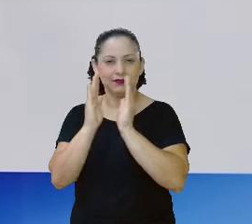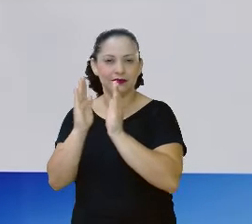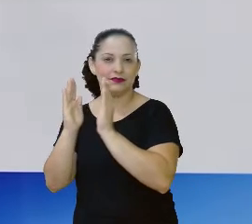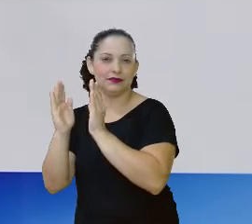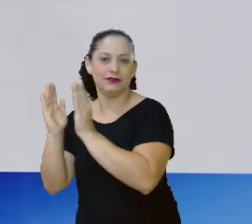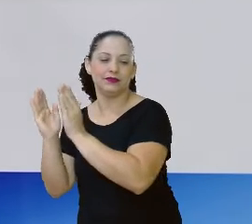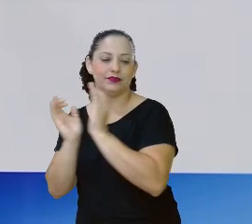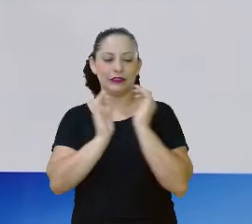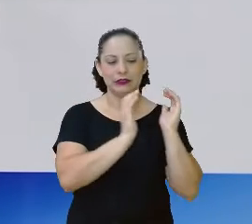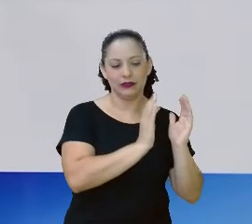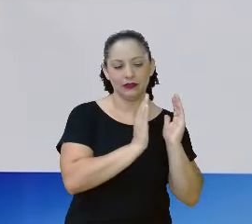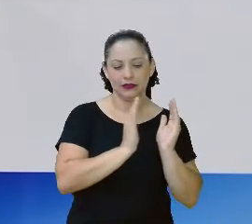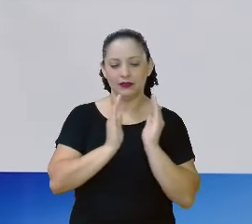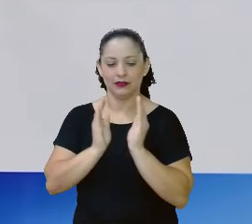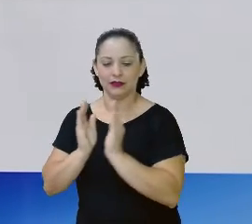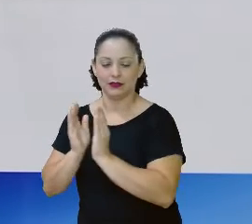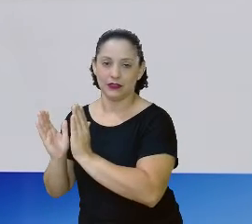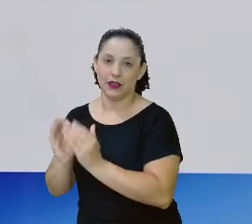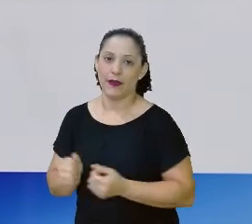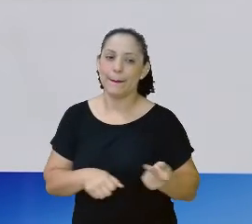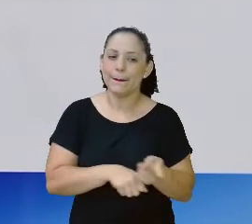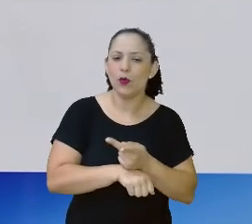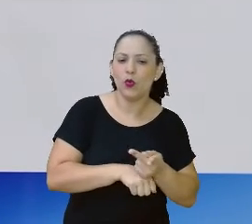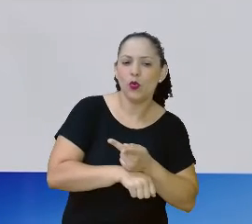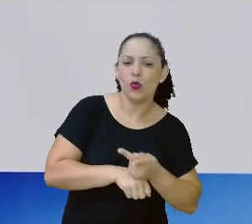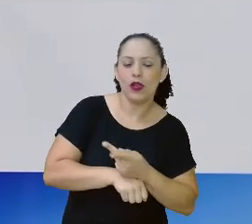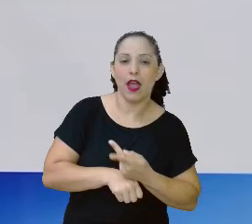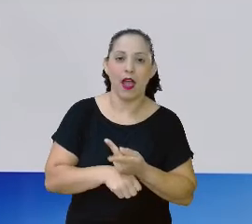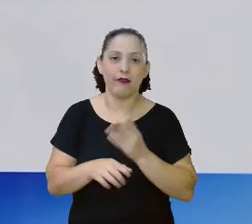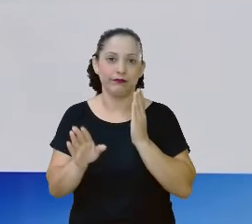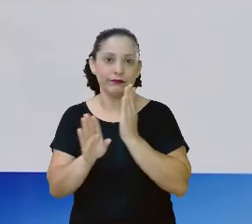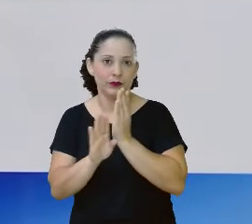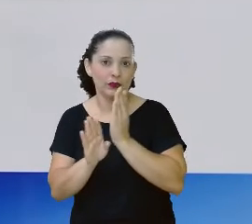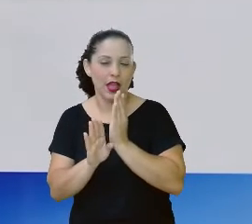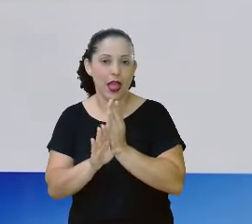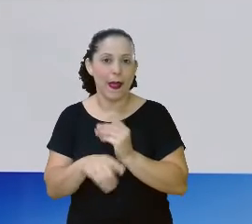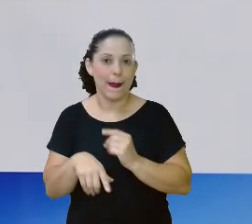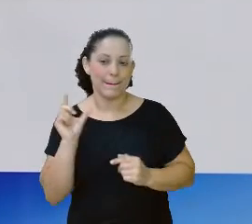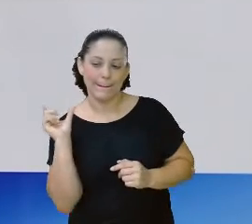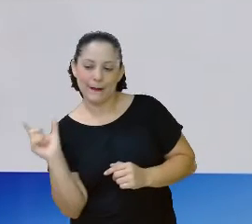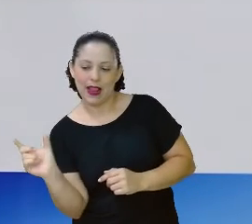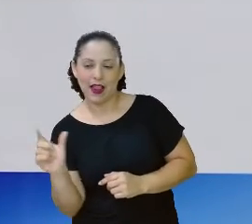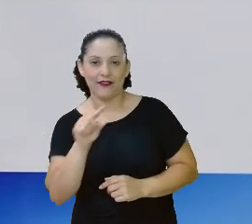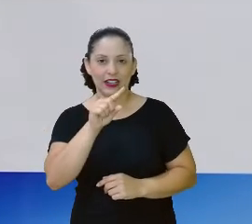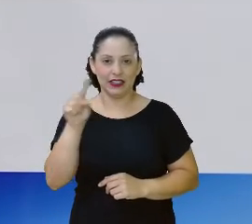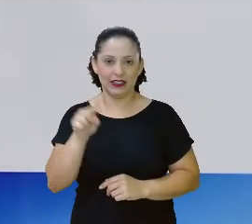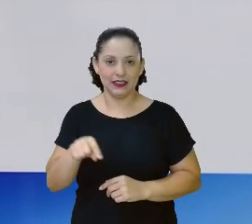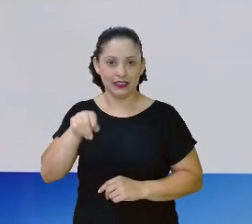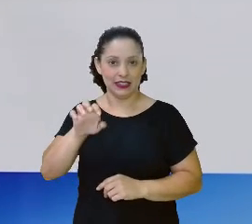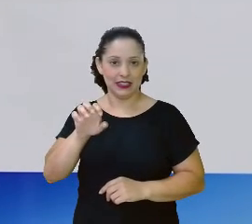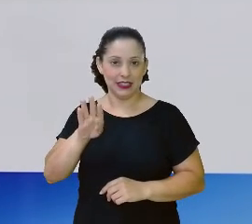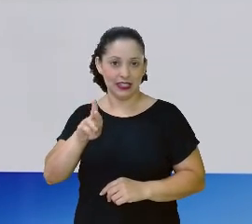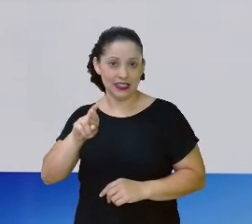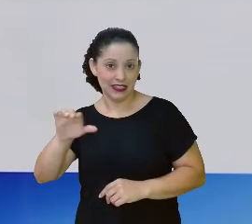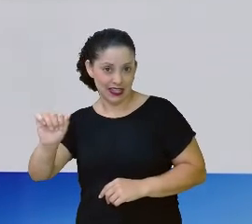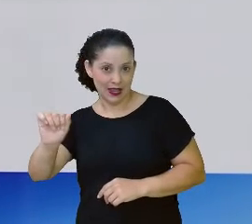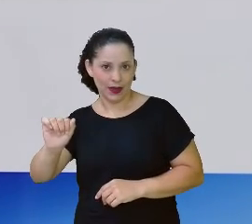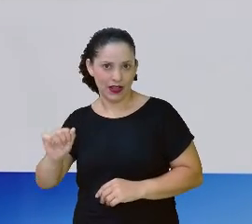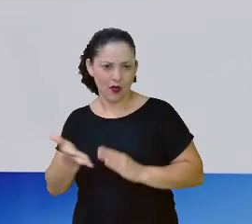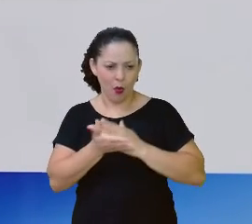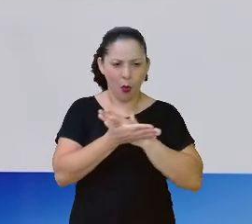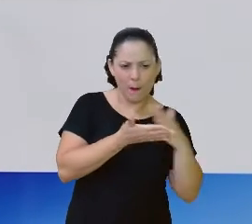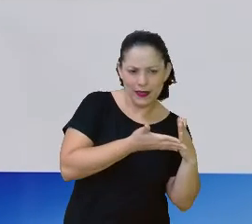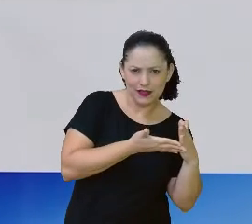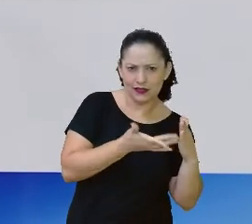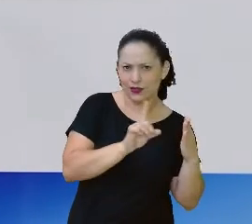Então, se você vai procurar o significado da palavra zebra, você não vai no início do dicionário. Você já vai lá para